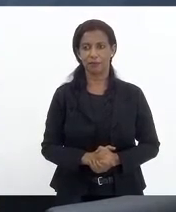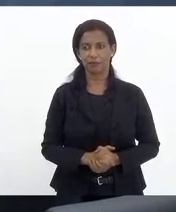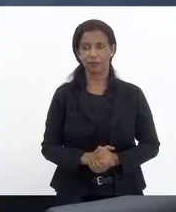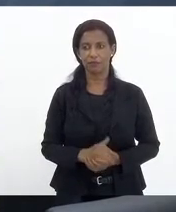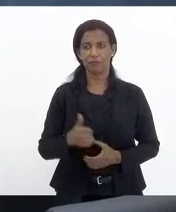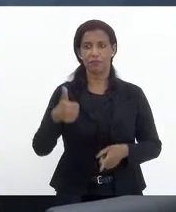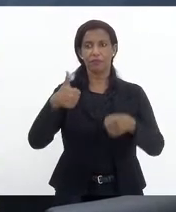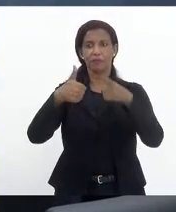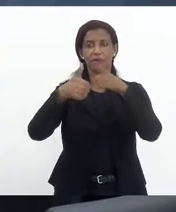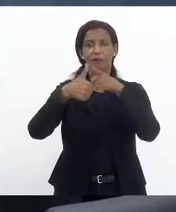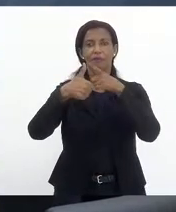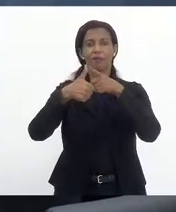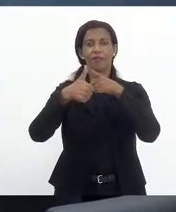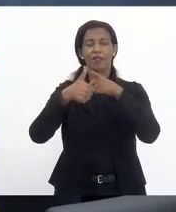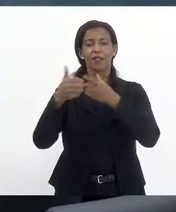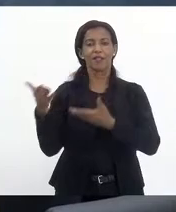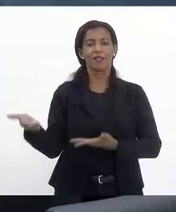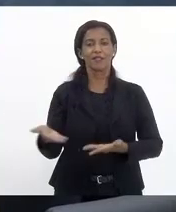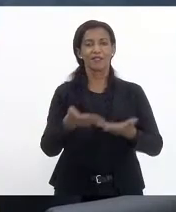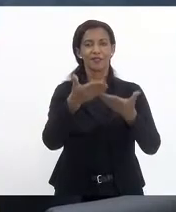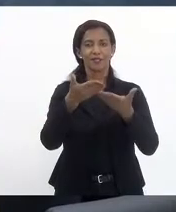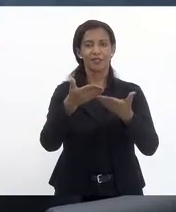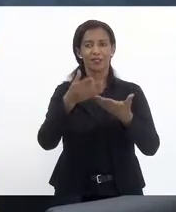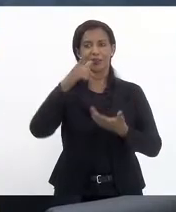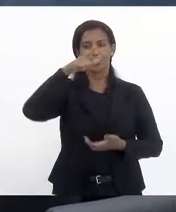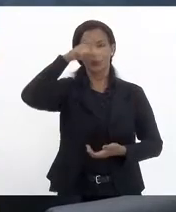Primeiro, eu estou inscrito ao novo deputado Luiz Paulo.